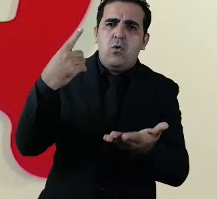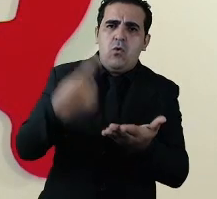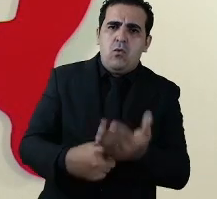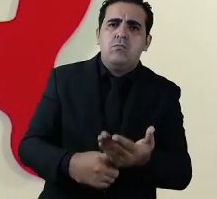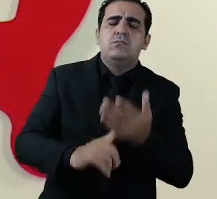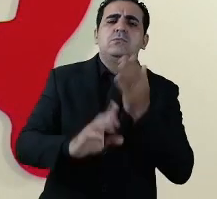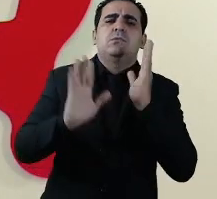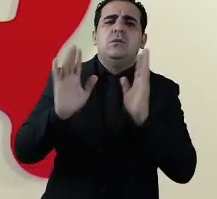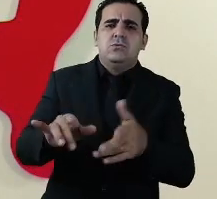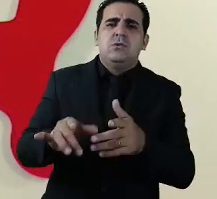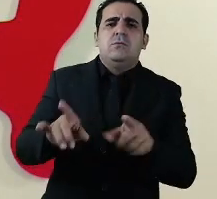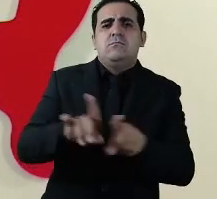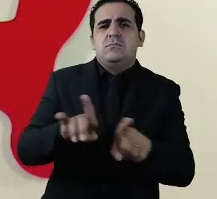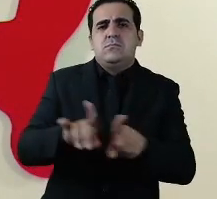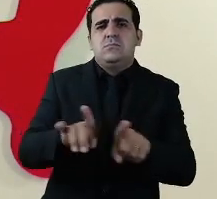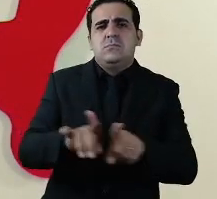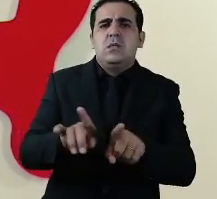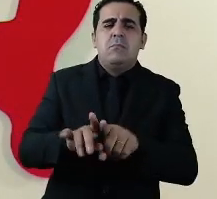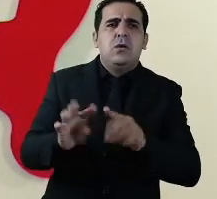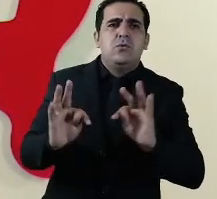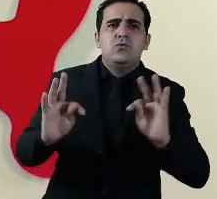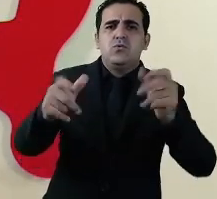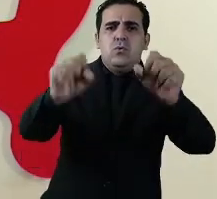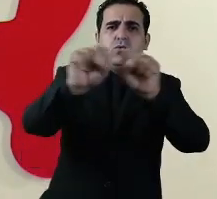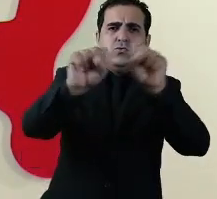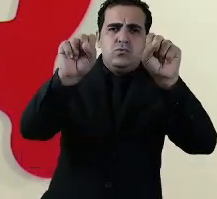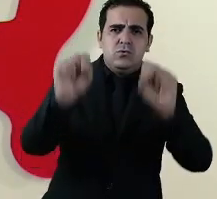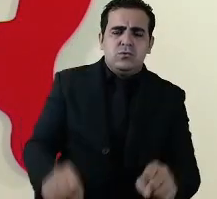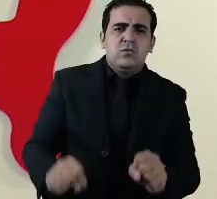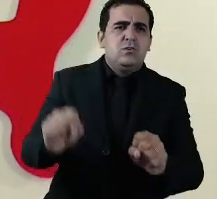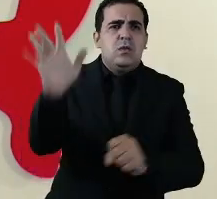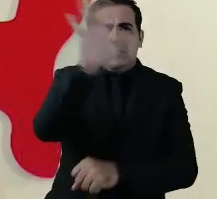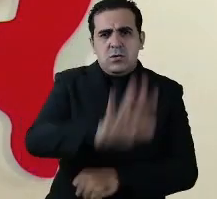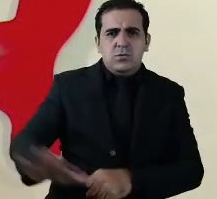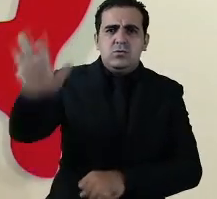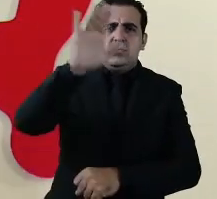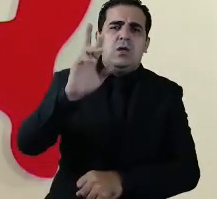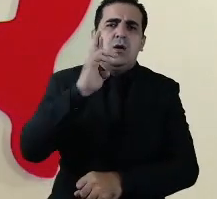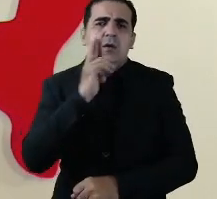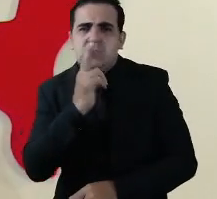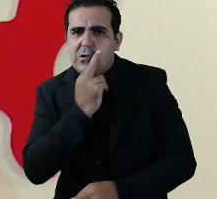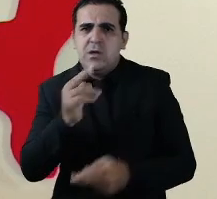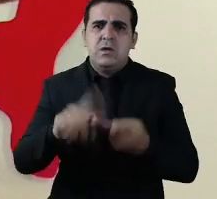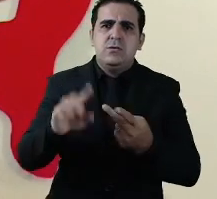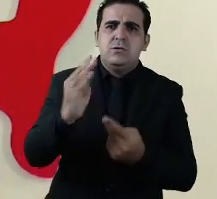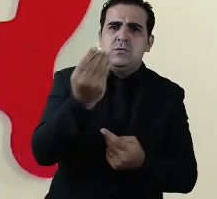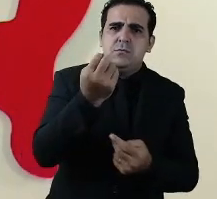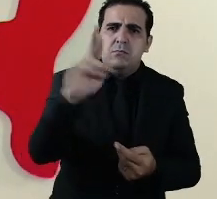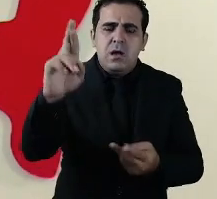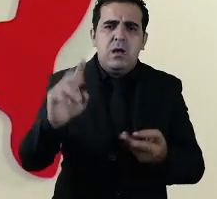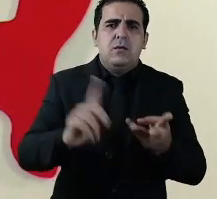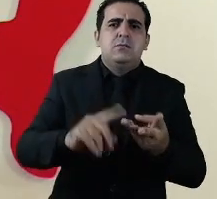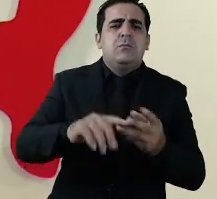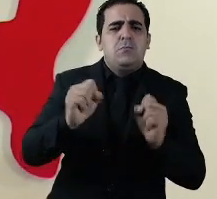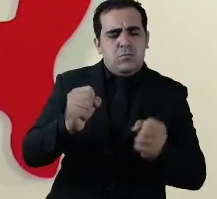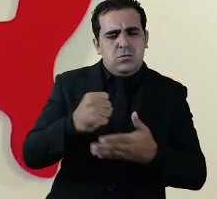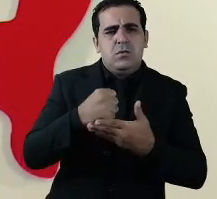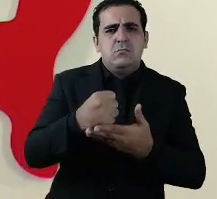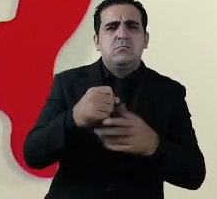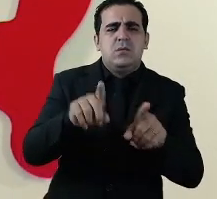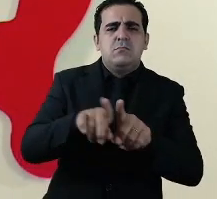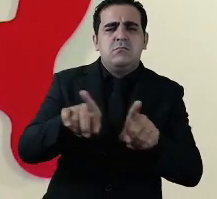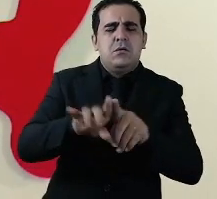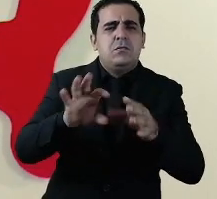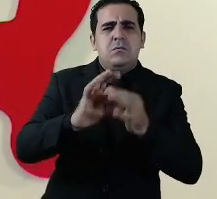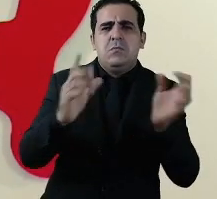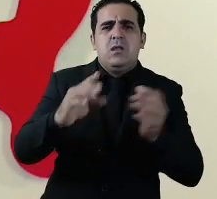-thru e também todos os sistemas de entrega de modo geral para restaurantes bares podemos estender o shopping center não há